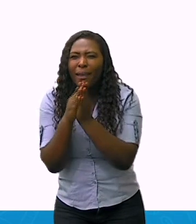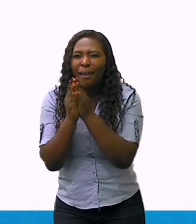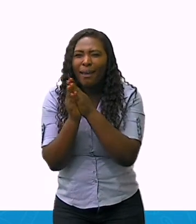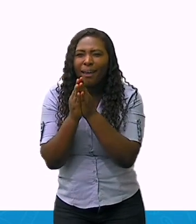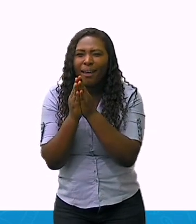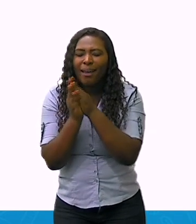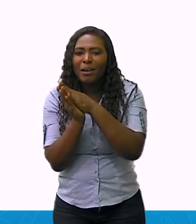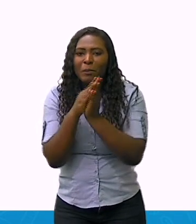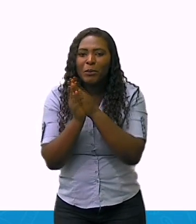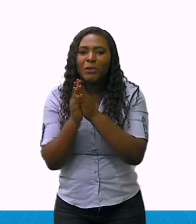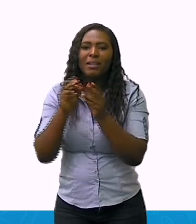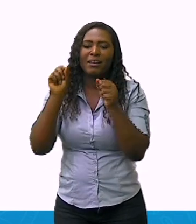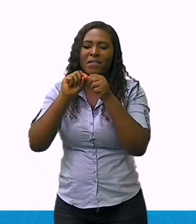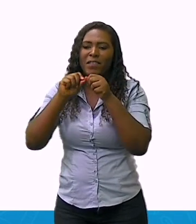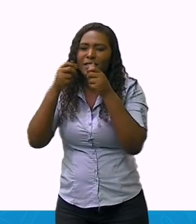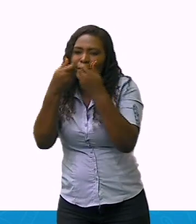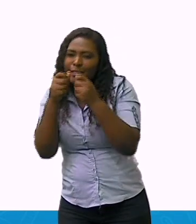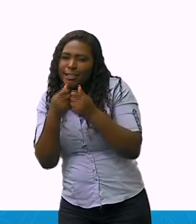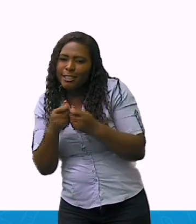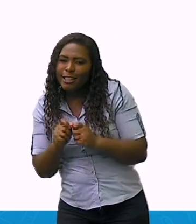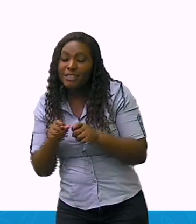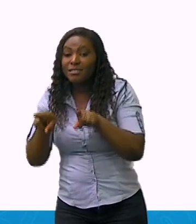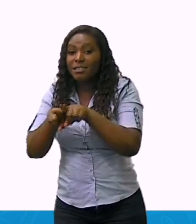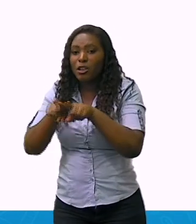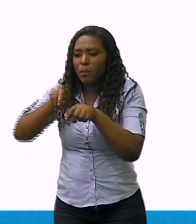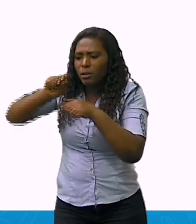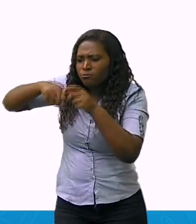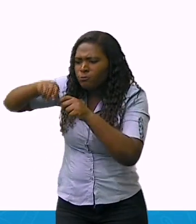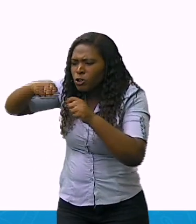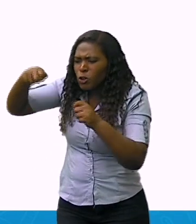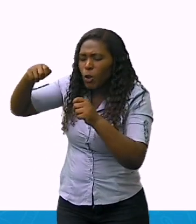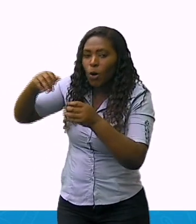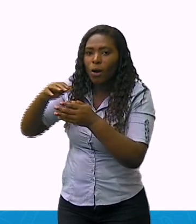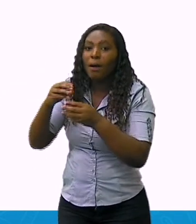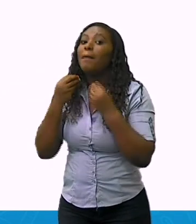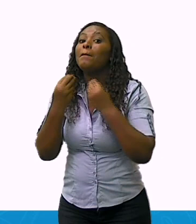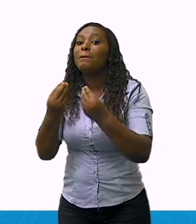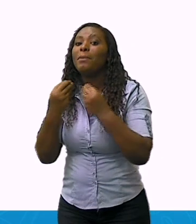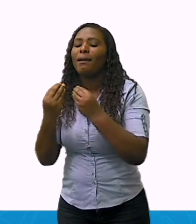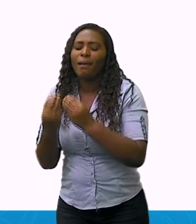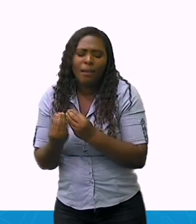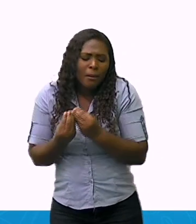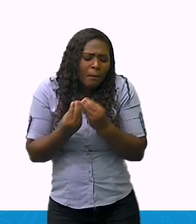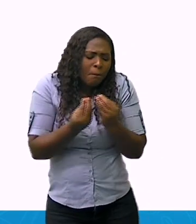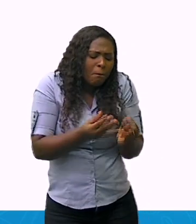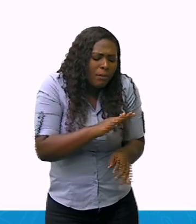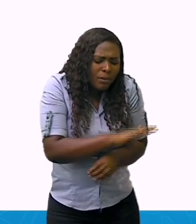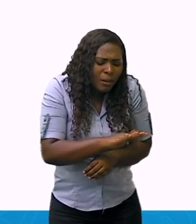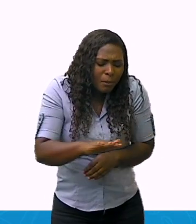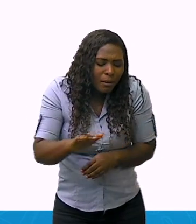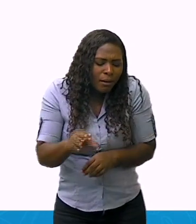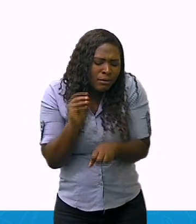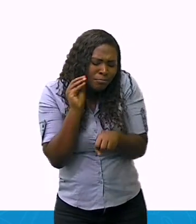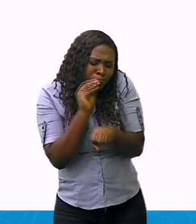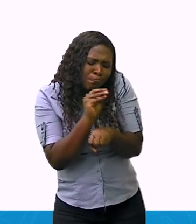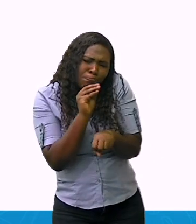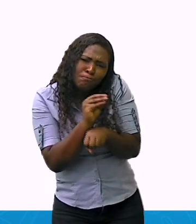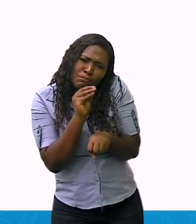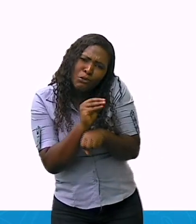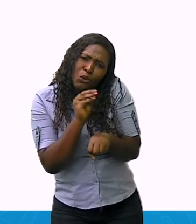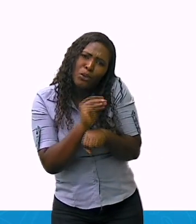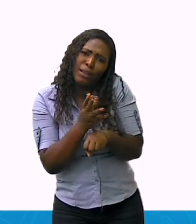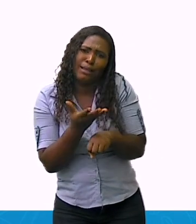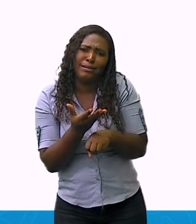tranças ou nós, que serviam como um amuleto de proteção para as